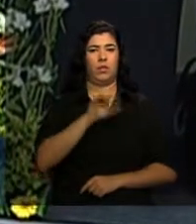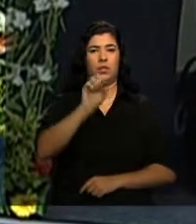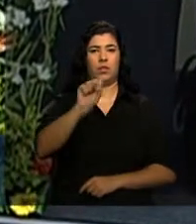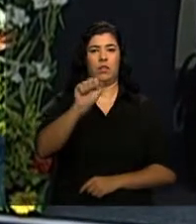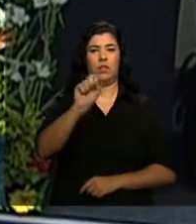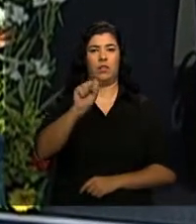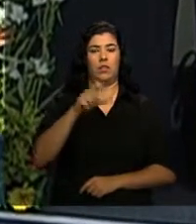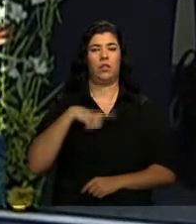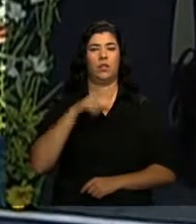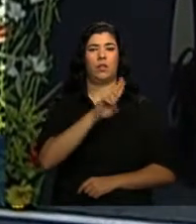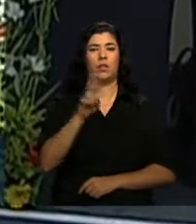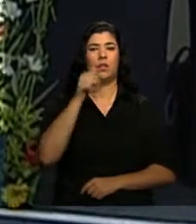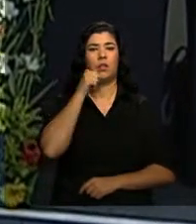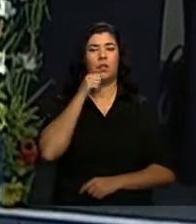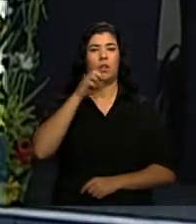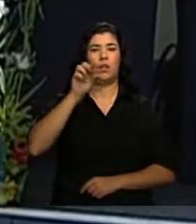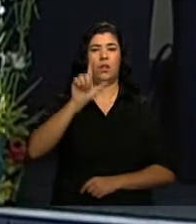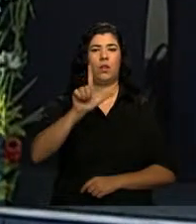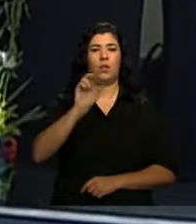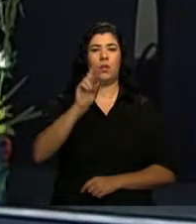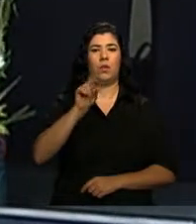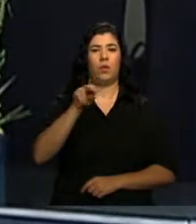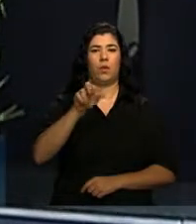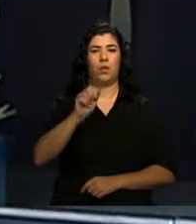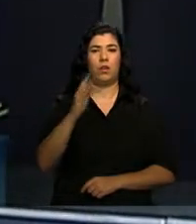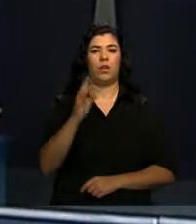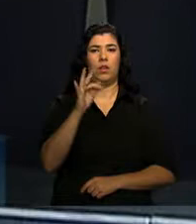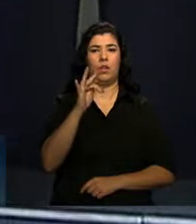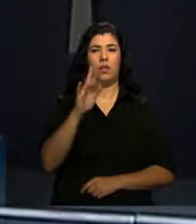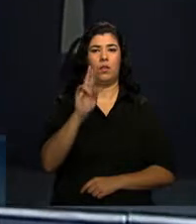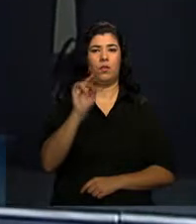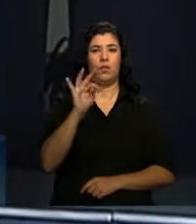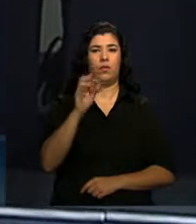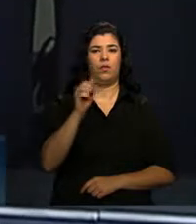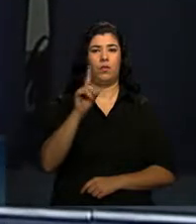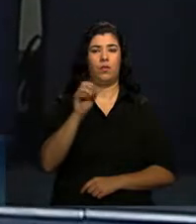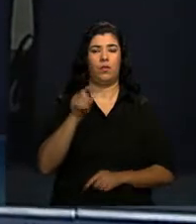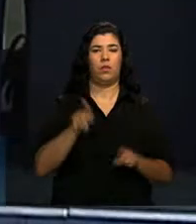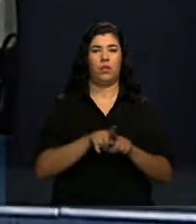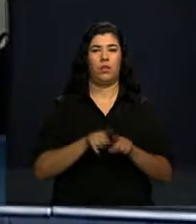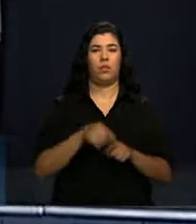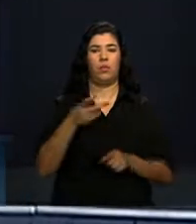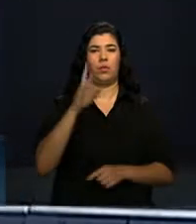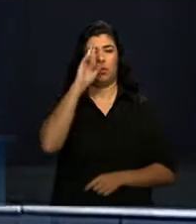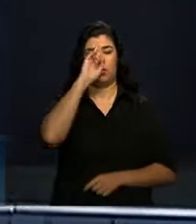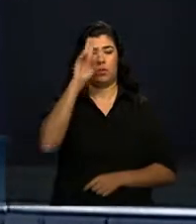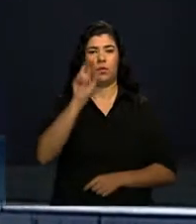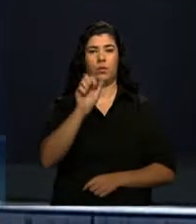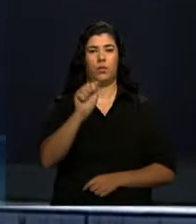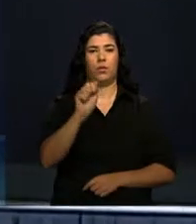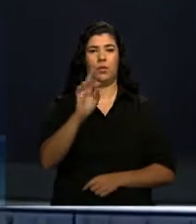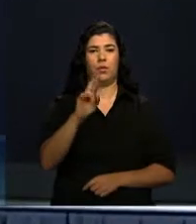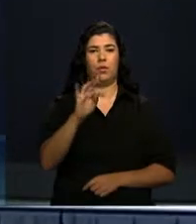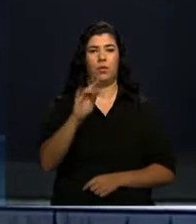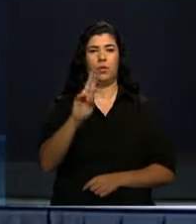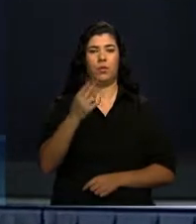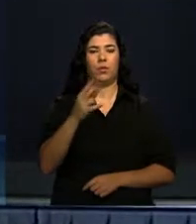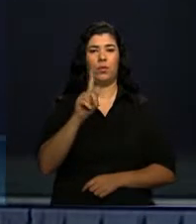doutora Lumena Furtado, excelentíssimo senhor Arthur Couto, diretor de Biomanguinhos da Fundação Oswaldo Cruz,